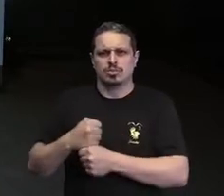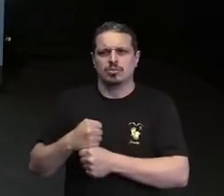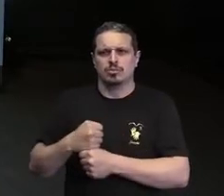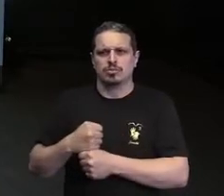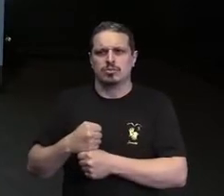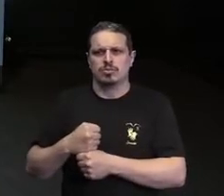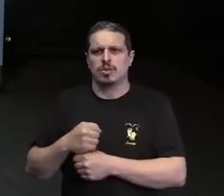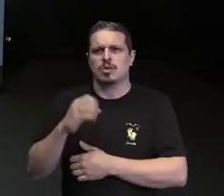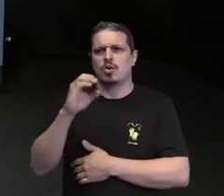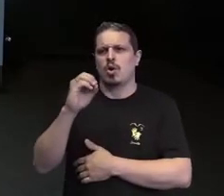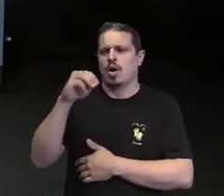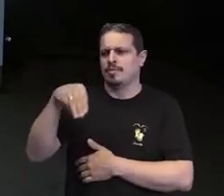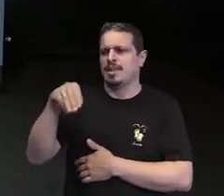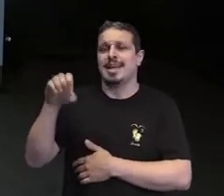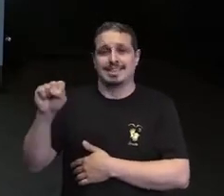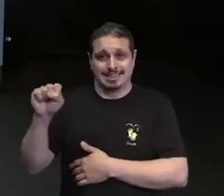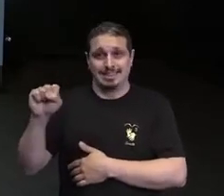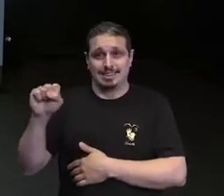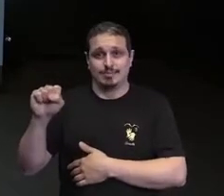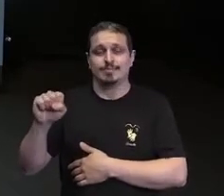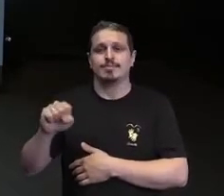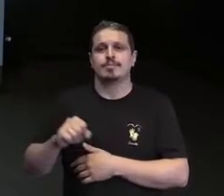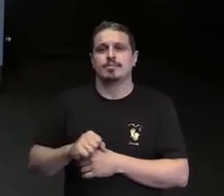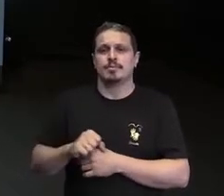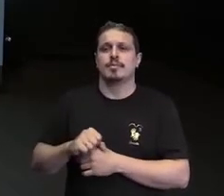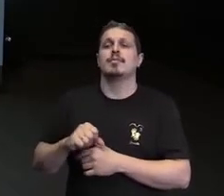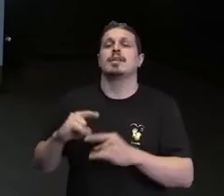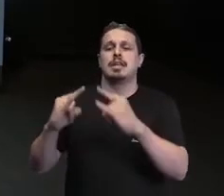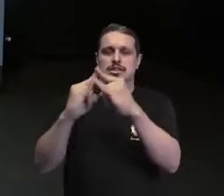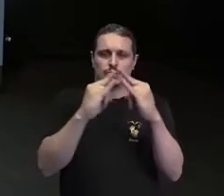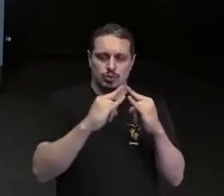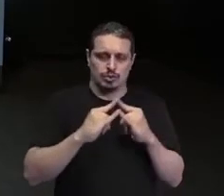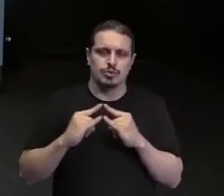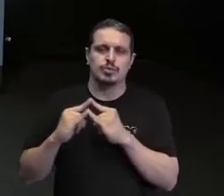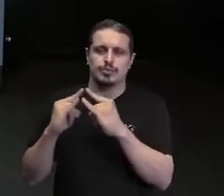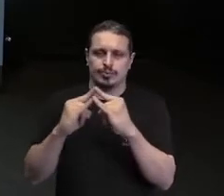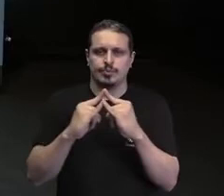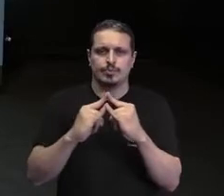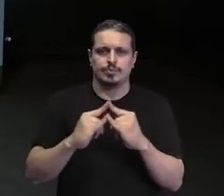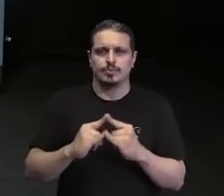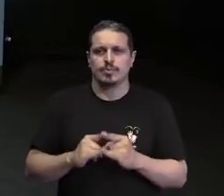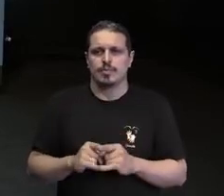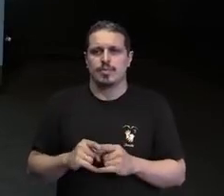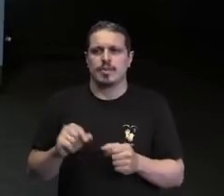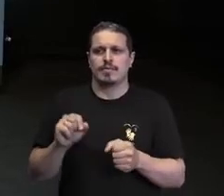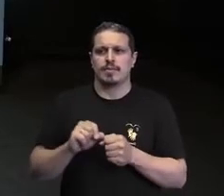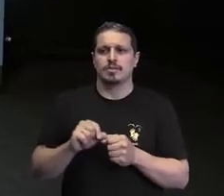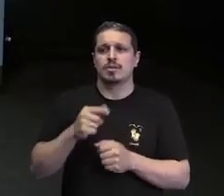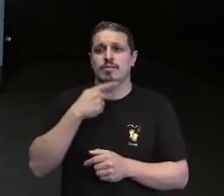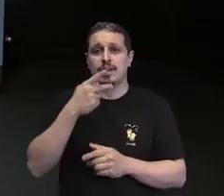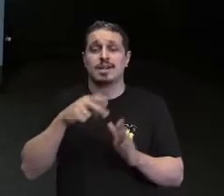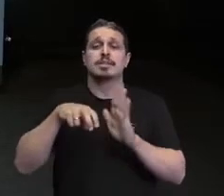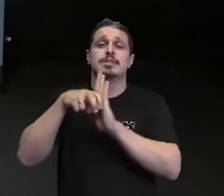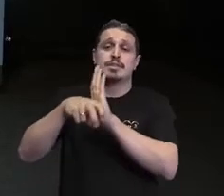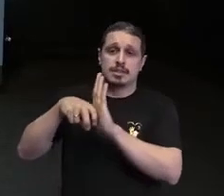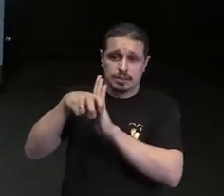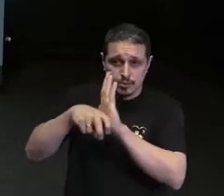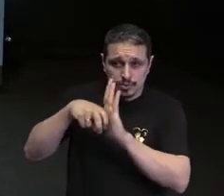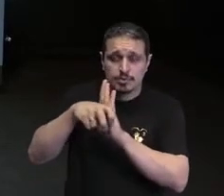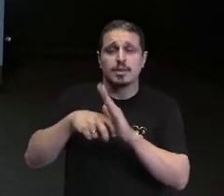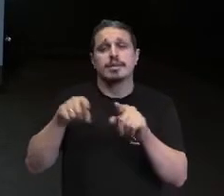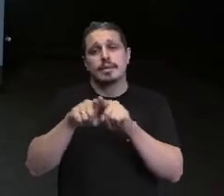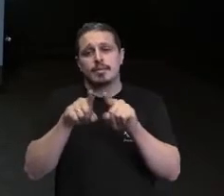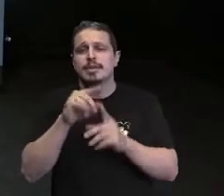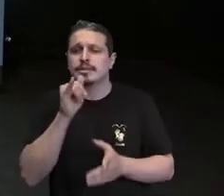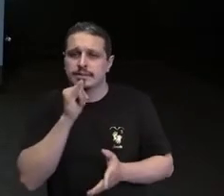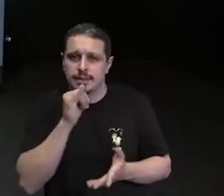cadeira de rodas, mas não representa exatamente só uma cadeira de rodas, representa uma pessoa que está segurando essa cadeira de rodas e que está